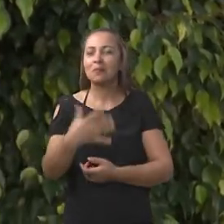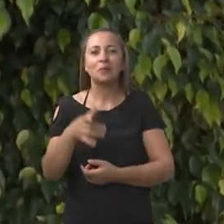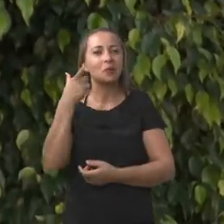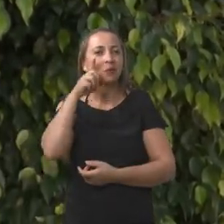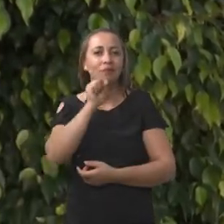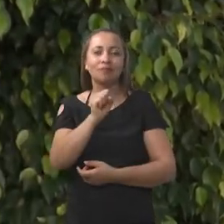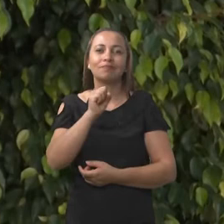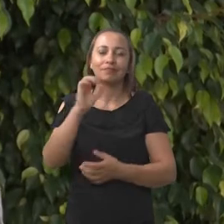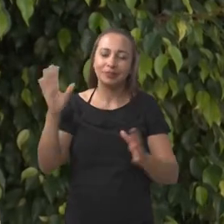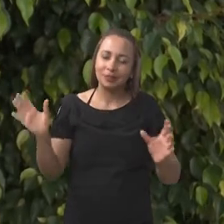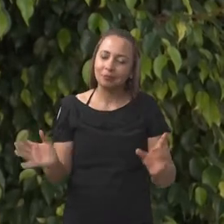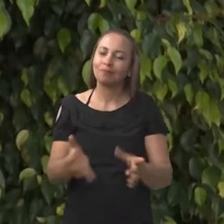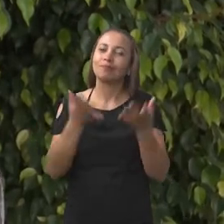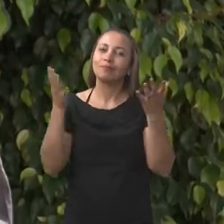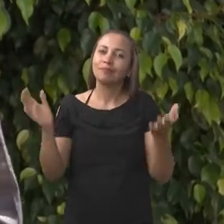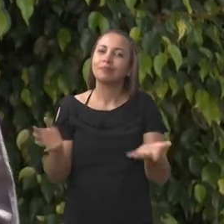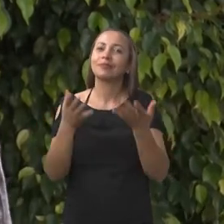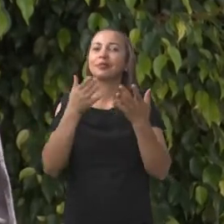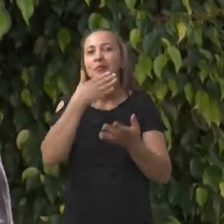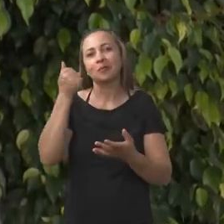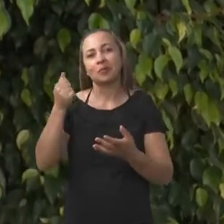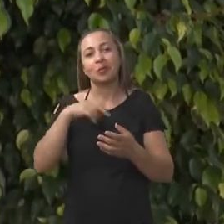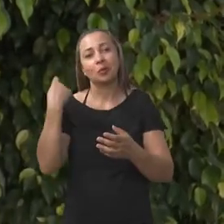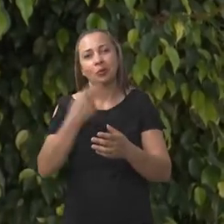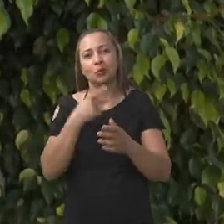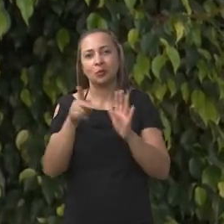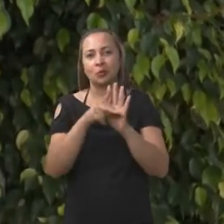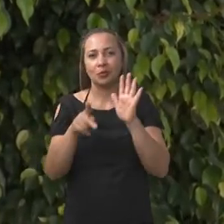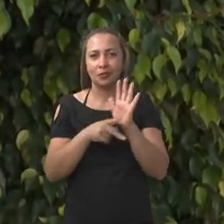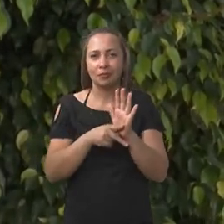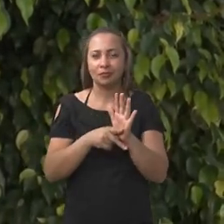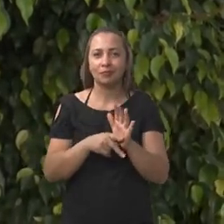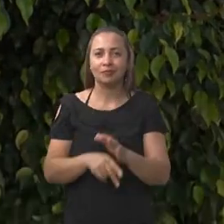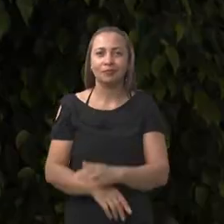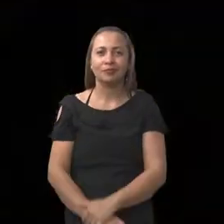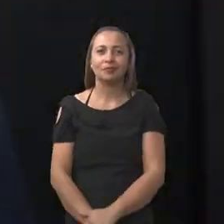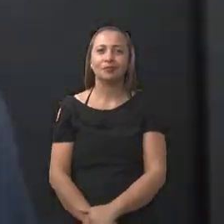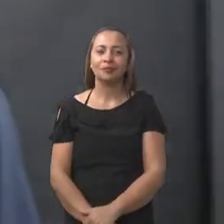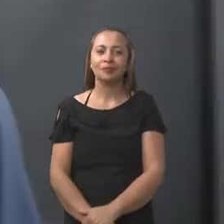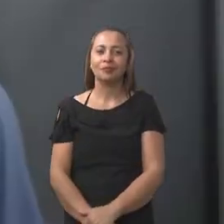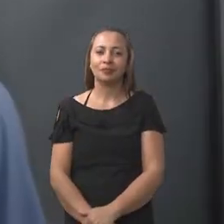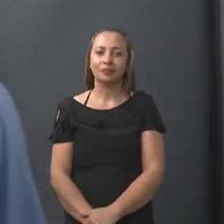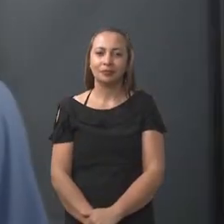que bom que a gente conseguiu, isso nos motiva a cada vez estar tentando melhorar o nosso projeto.